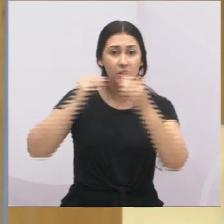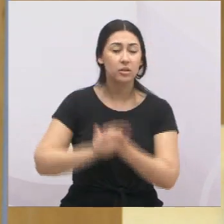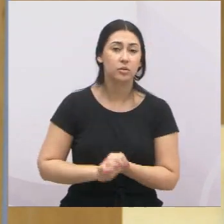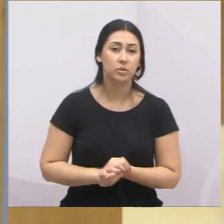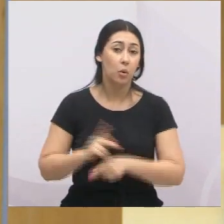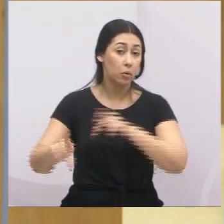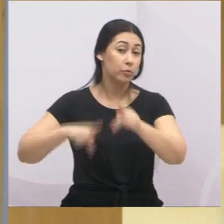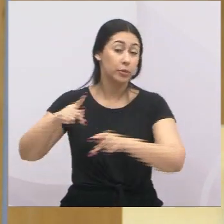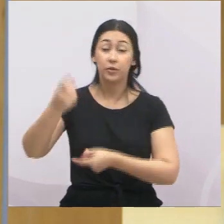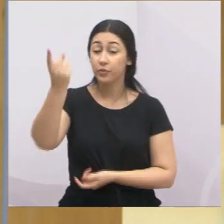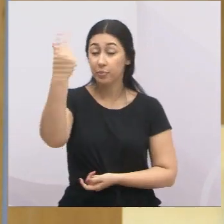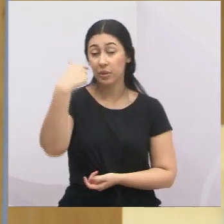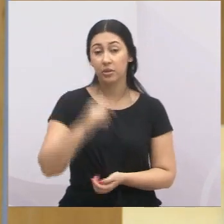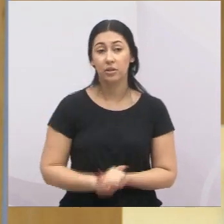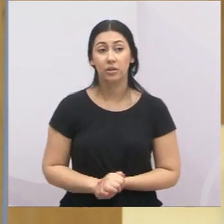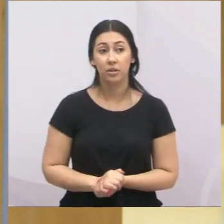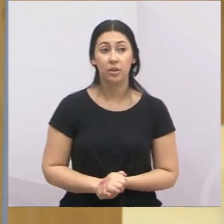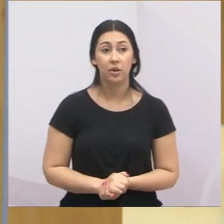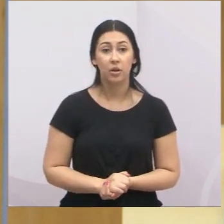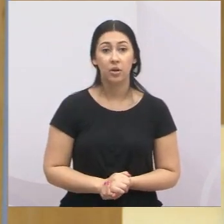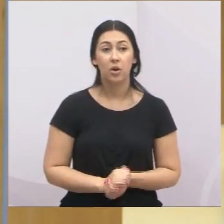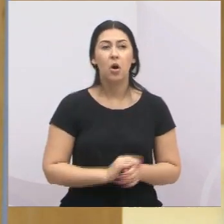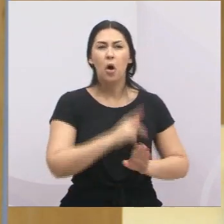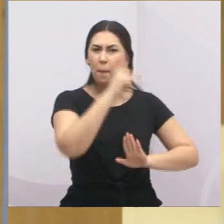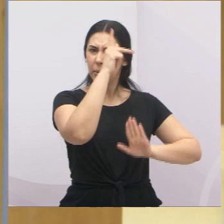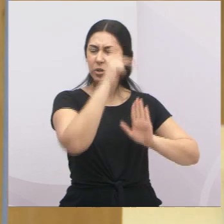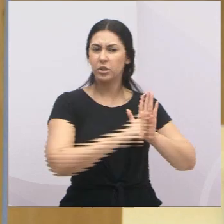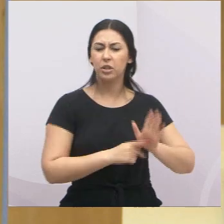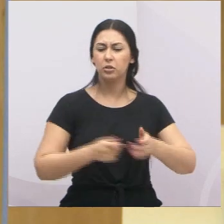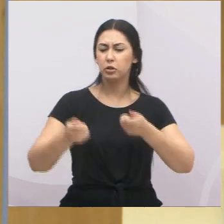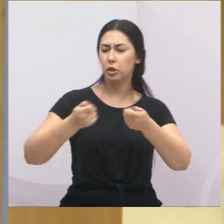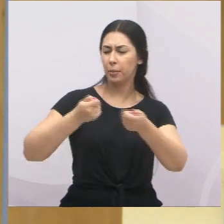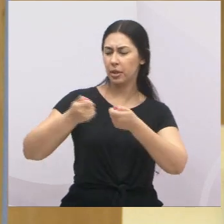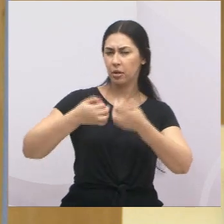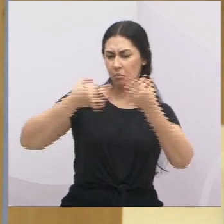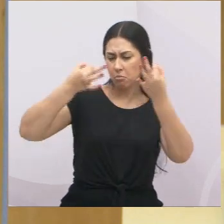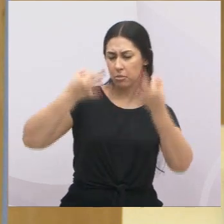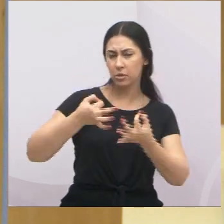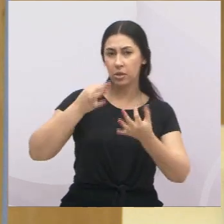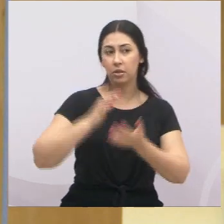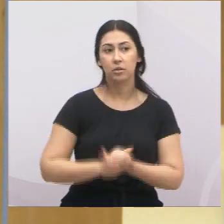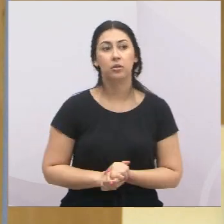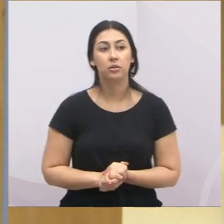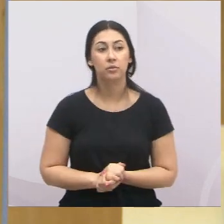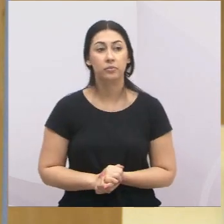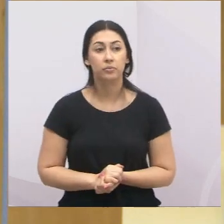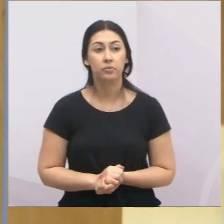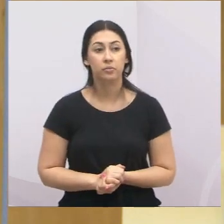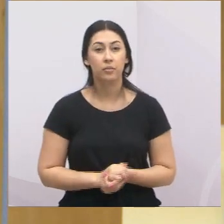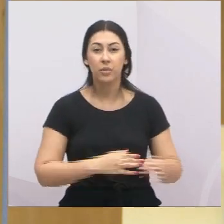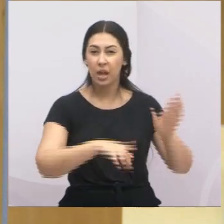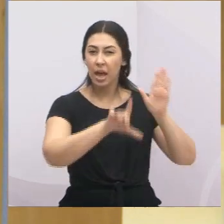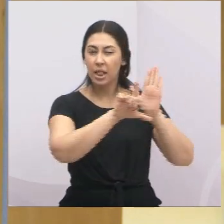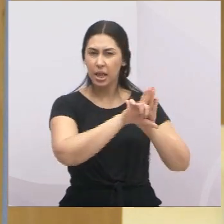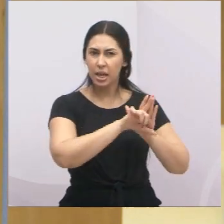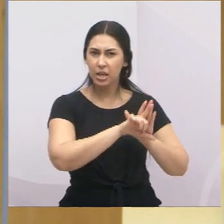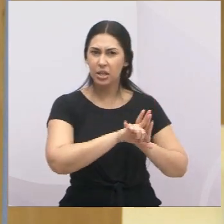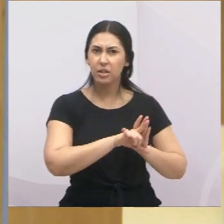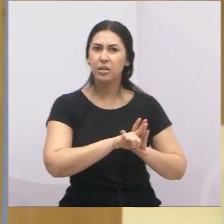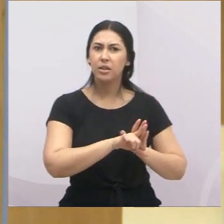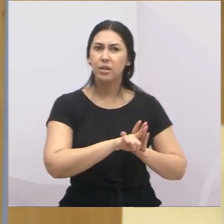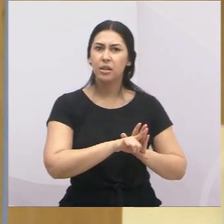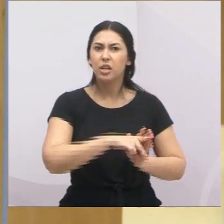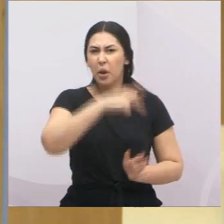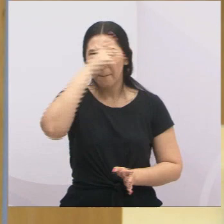é o povo. Nosso projeto da moralidade administrativa, administrativa, onde a gente trouxe toda a lei da ficha limpa para a